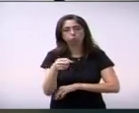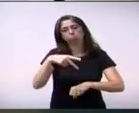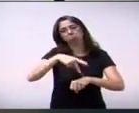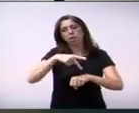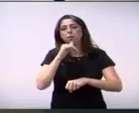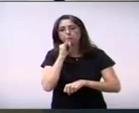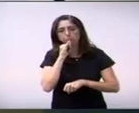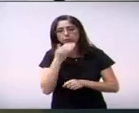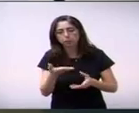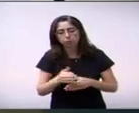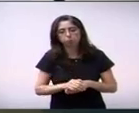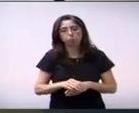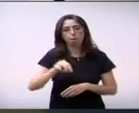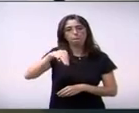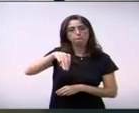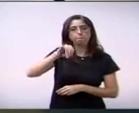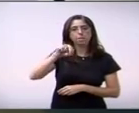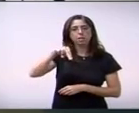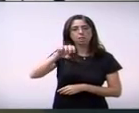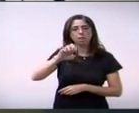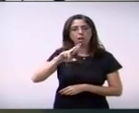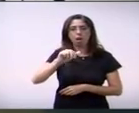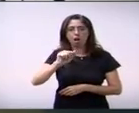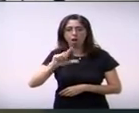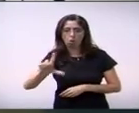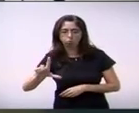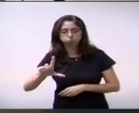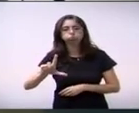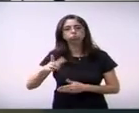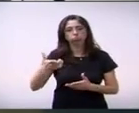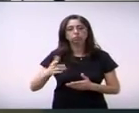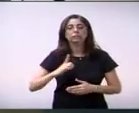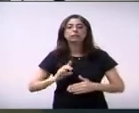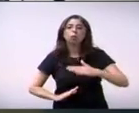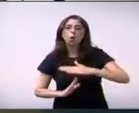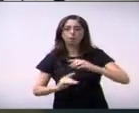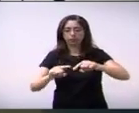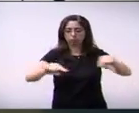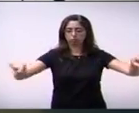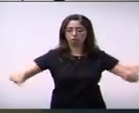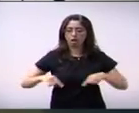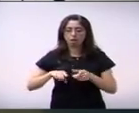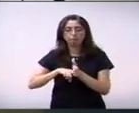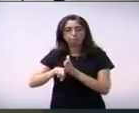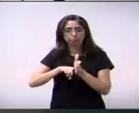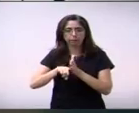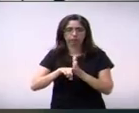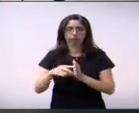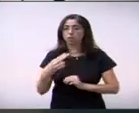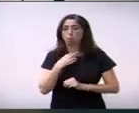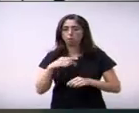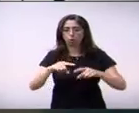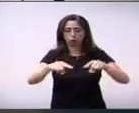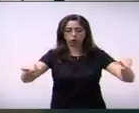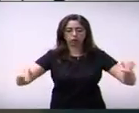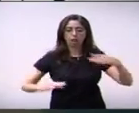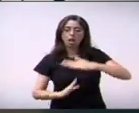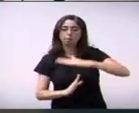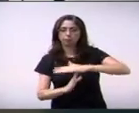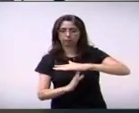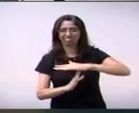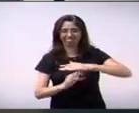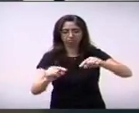respeitados os limites da área de pesquisa. Vocês sabem o que significa isso, senhores? Que a